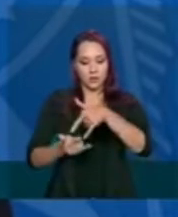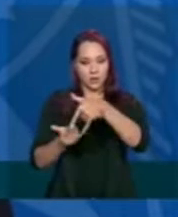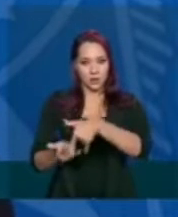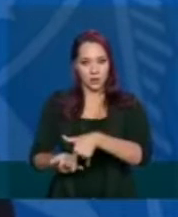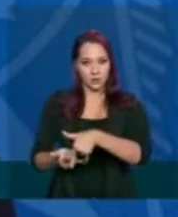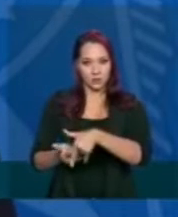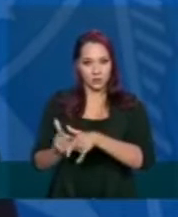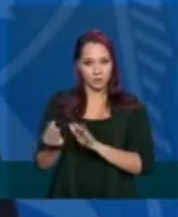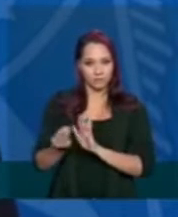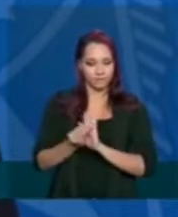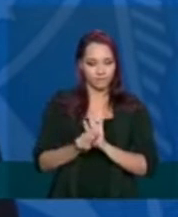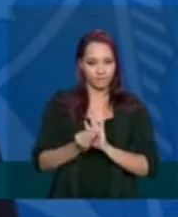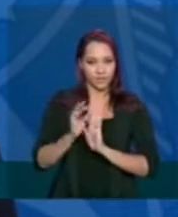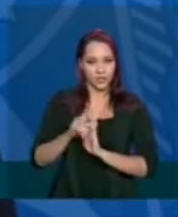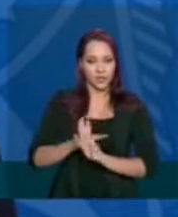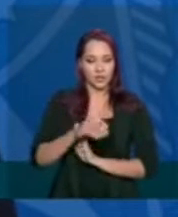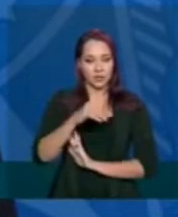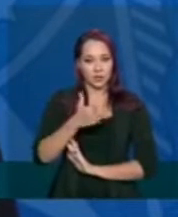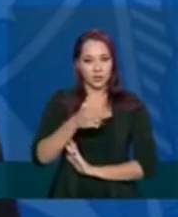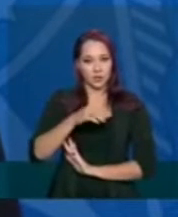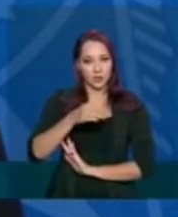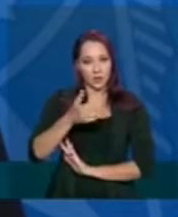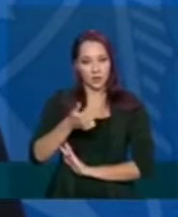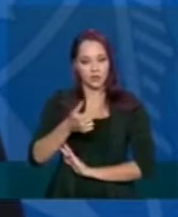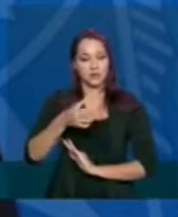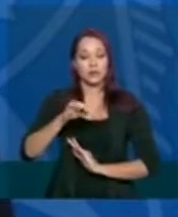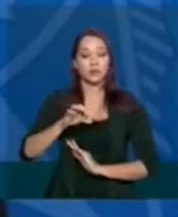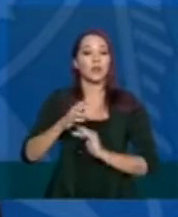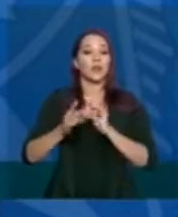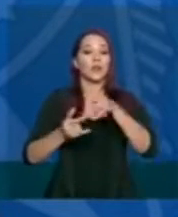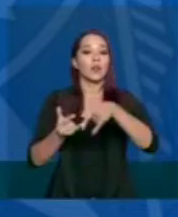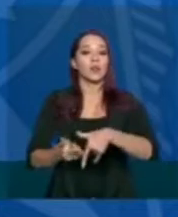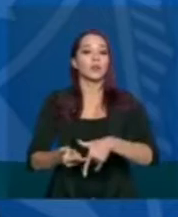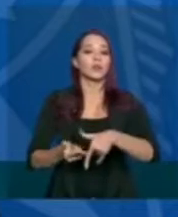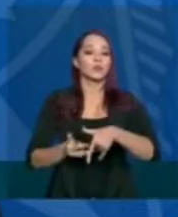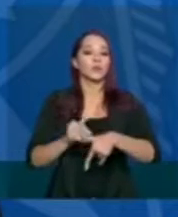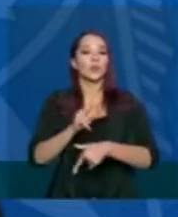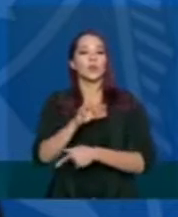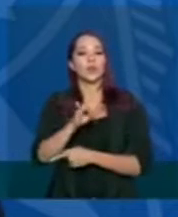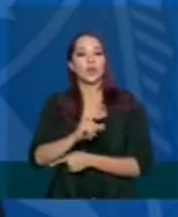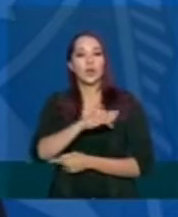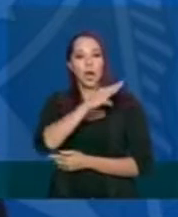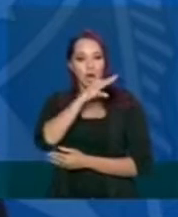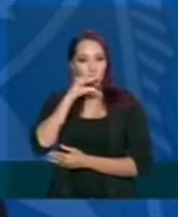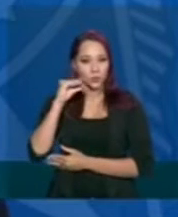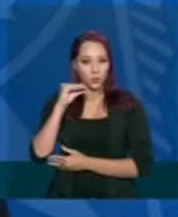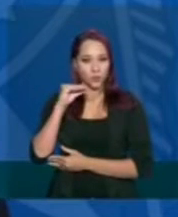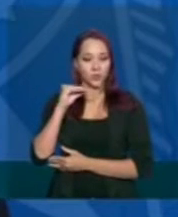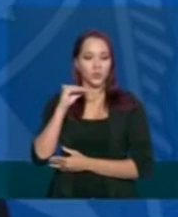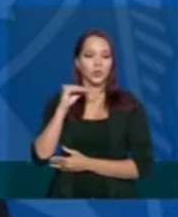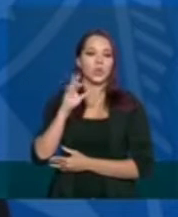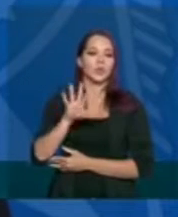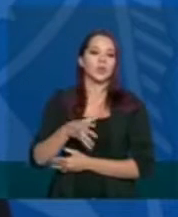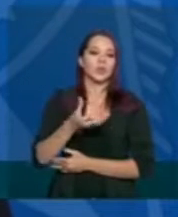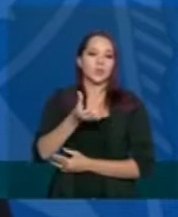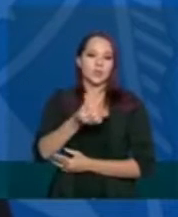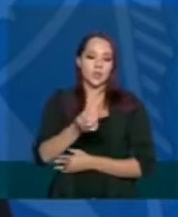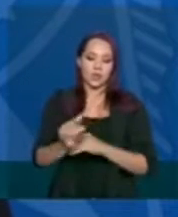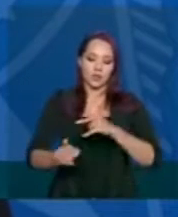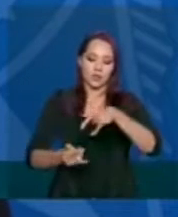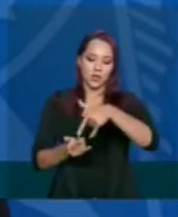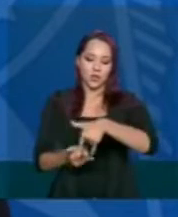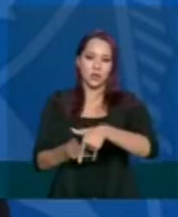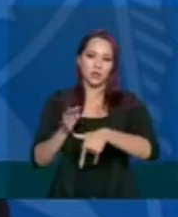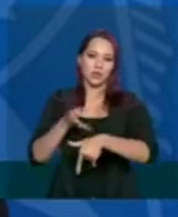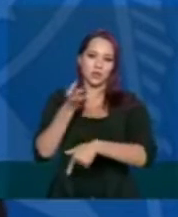e são 110 leitos de UTI adulto e 6 leitos de UTI